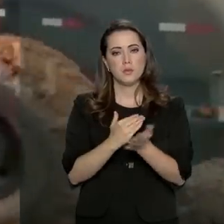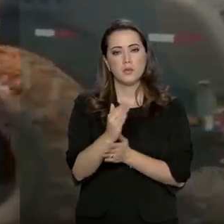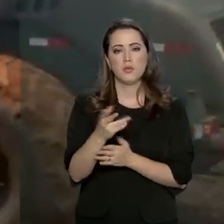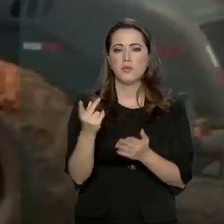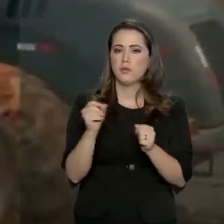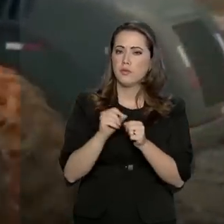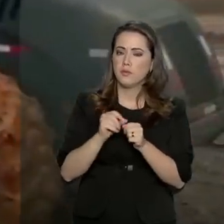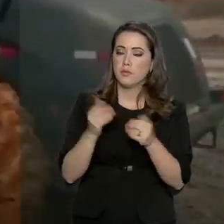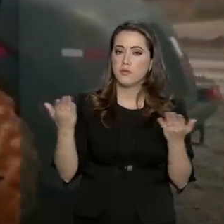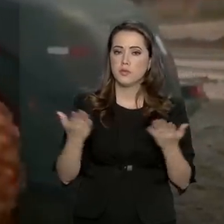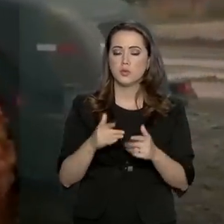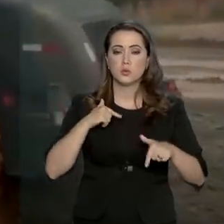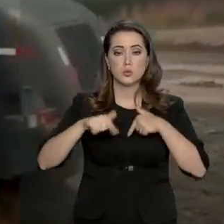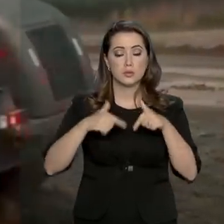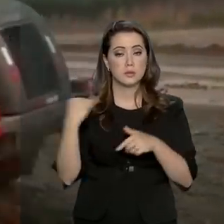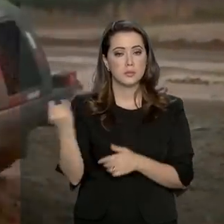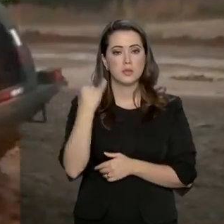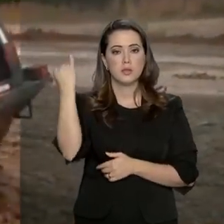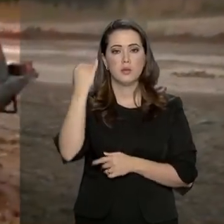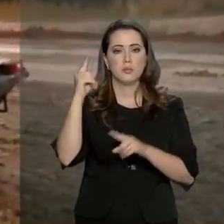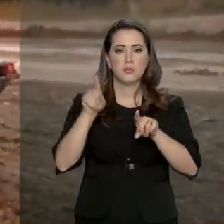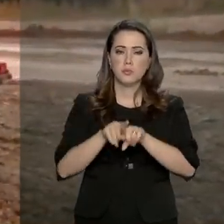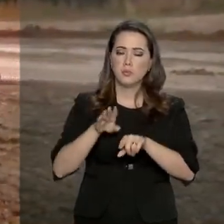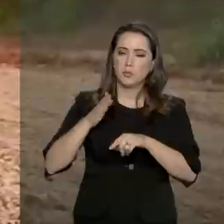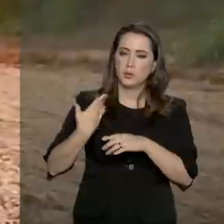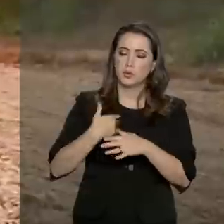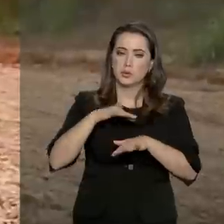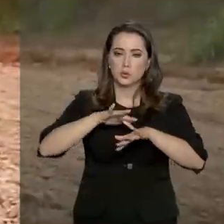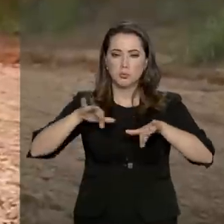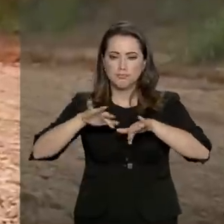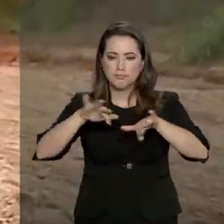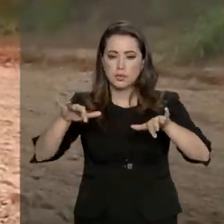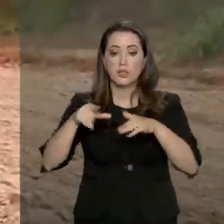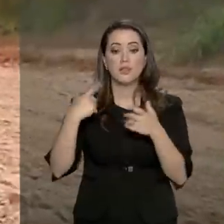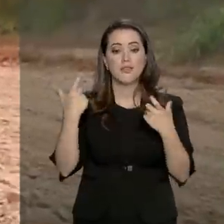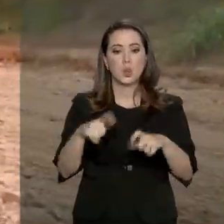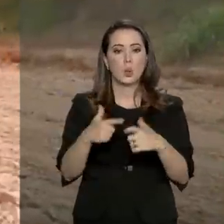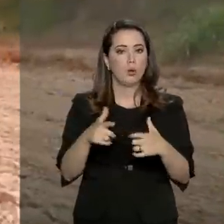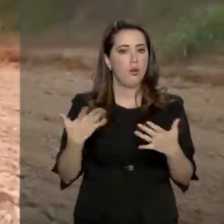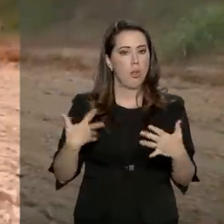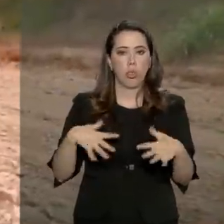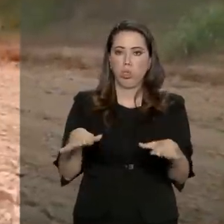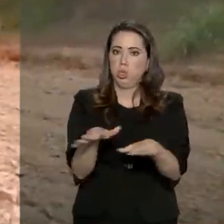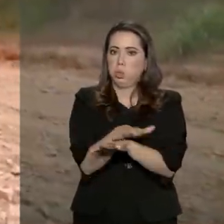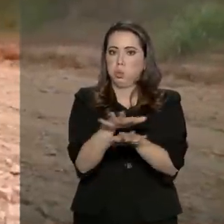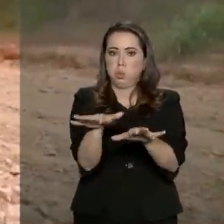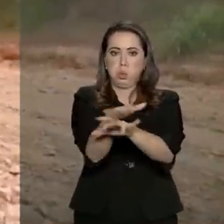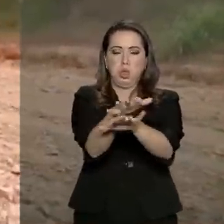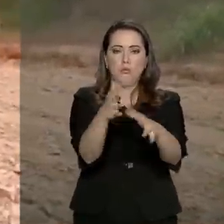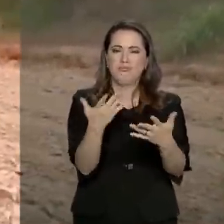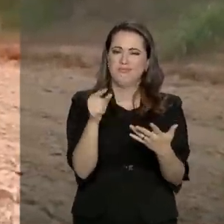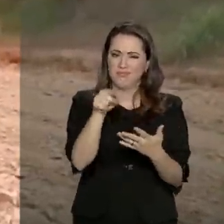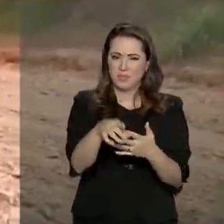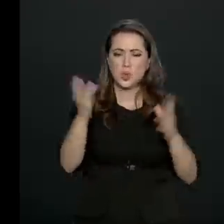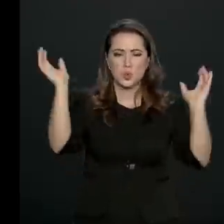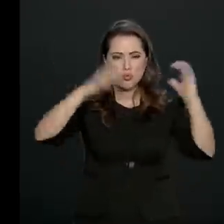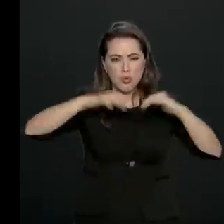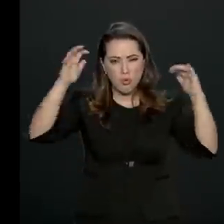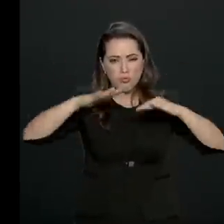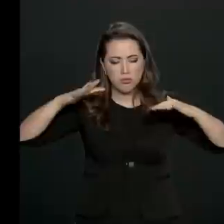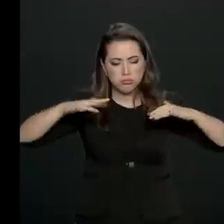realizaram uma força-tarefa para desbloquear a via, que teve trechos interditados por causa das fortes chuvas.